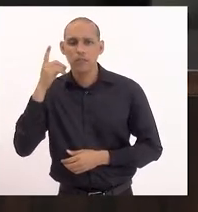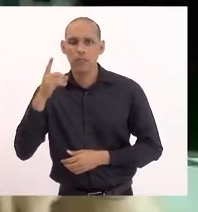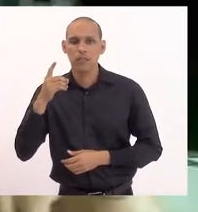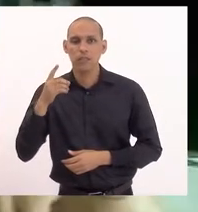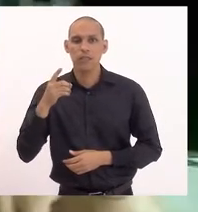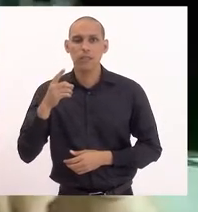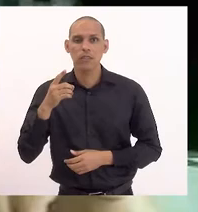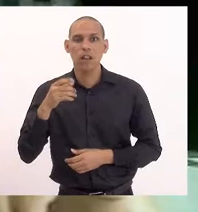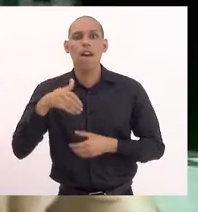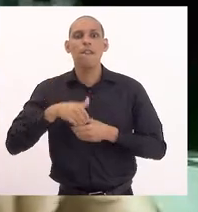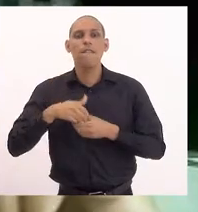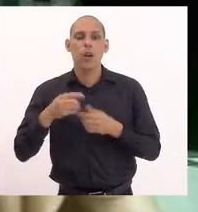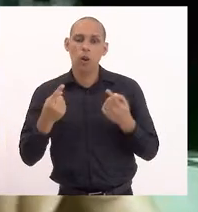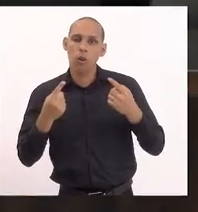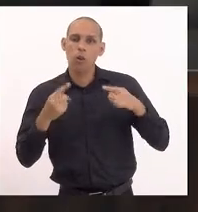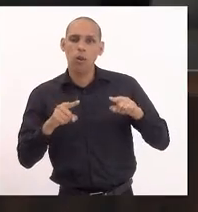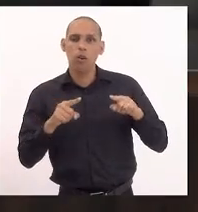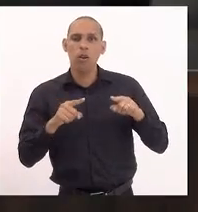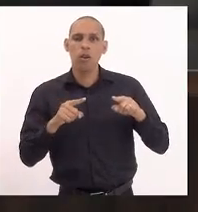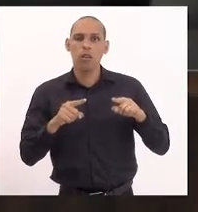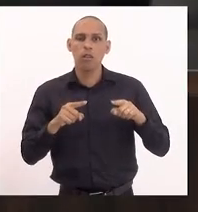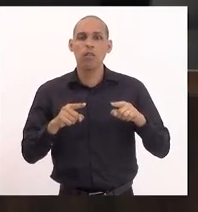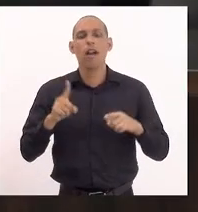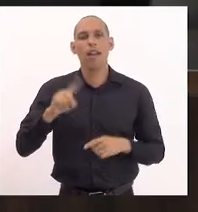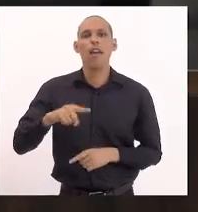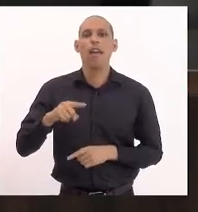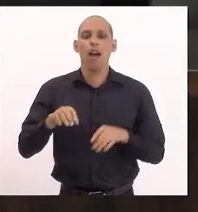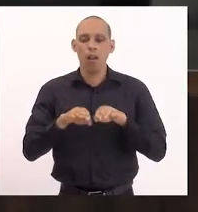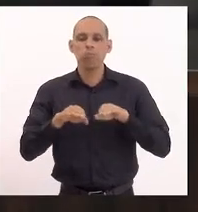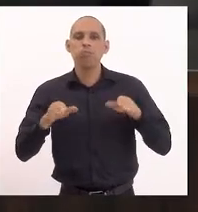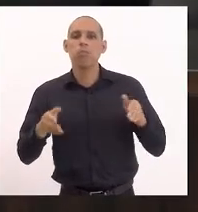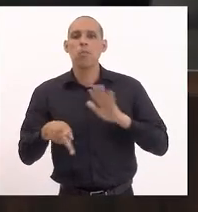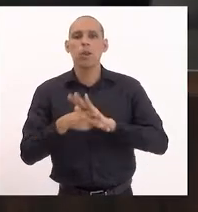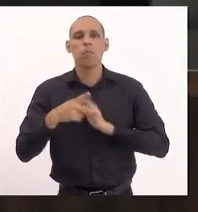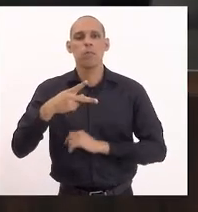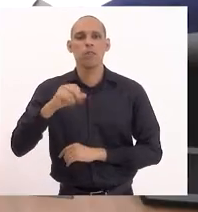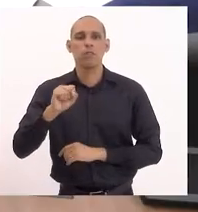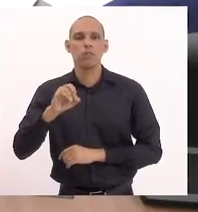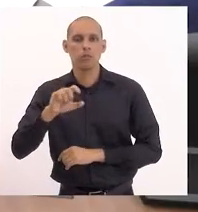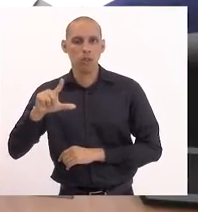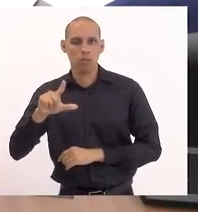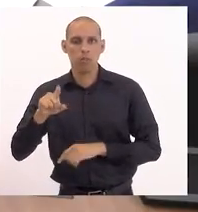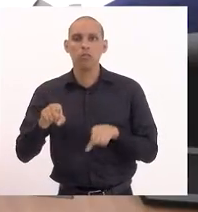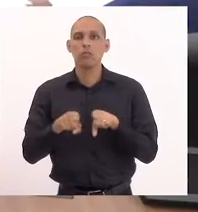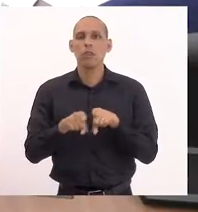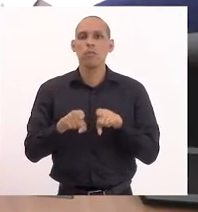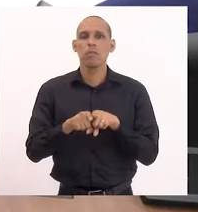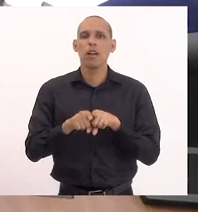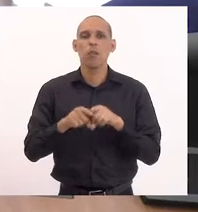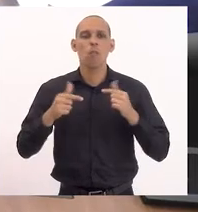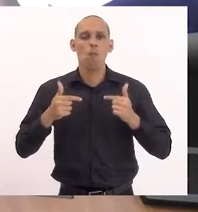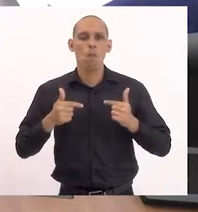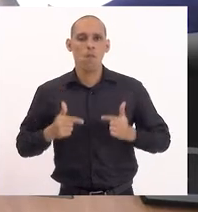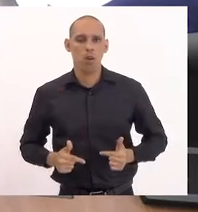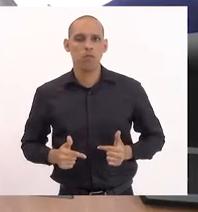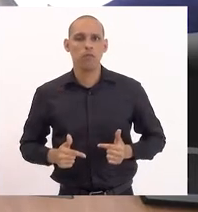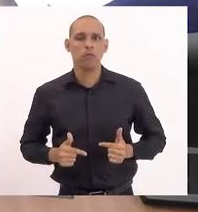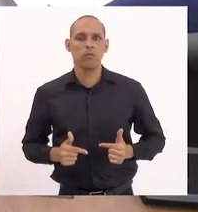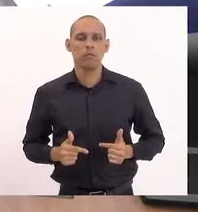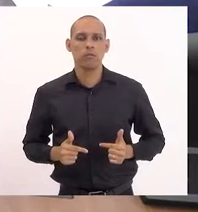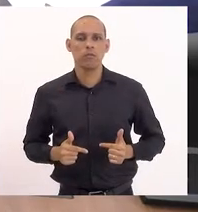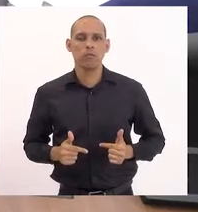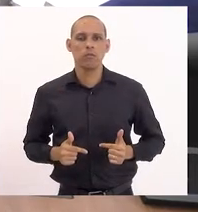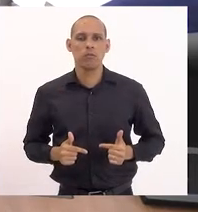contrário da bancada do PSOL. Contrário da bancada do PSOL. Contrário do deputado... Abstenção. Abstenção.